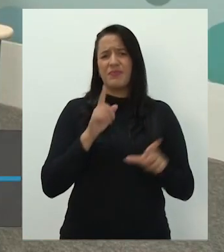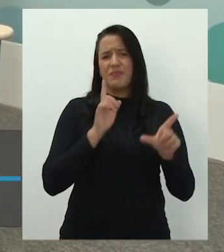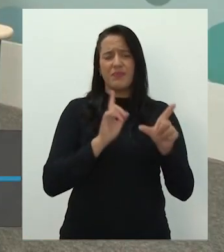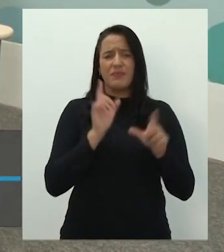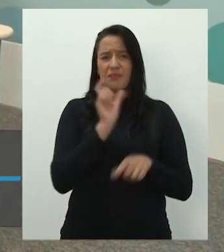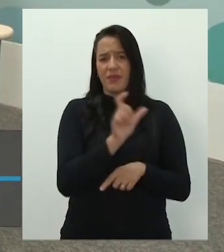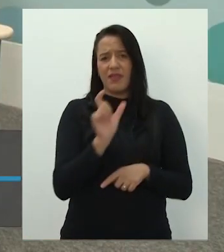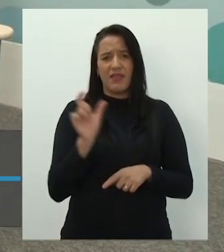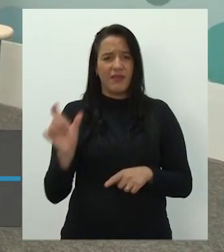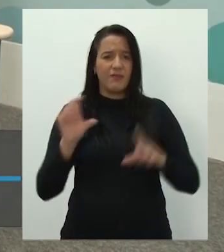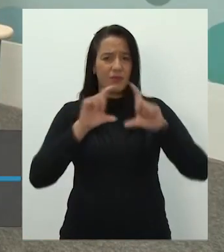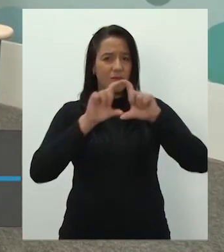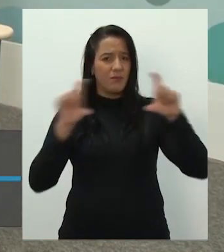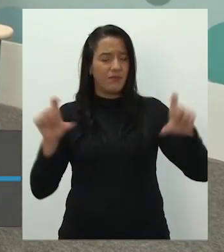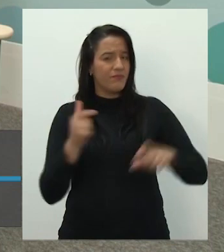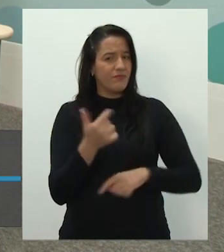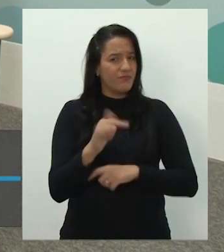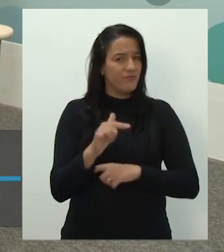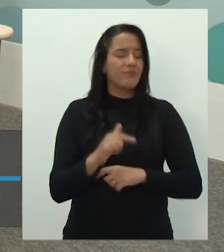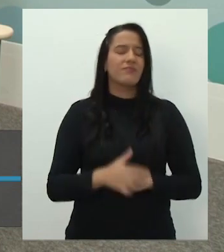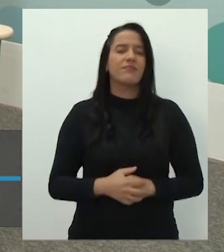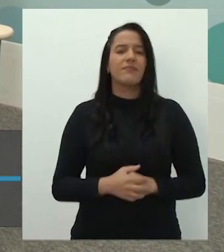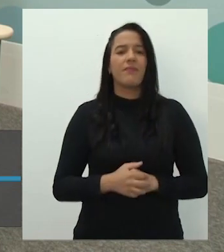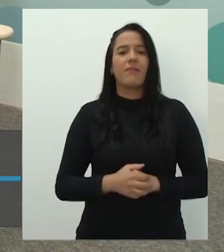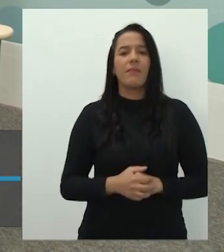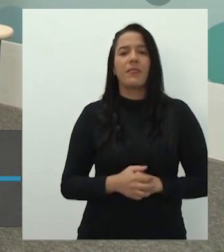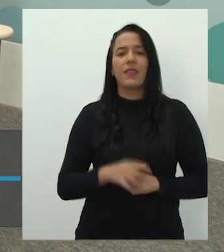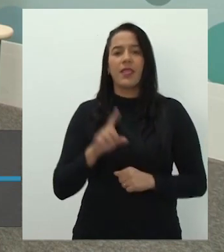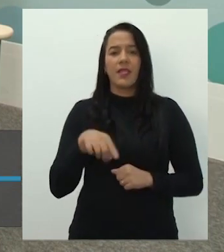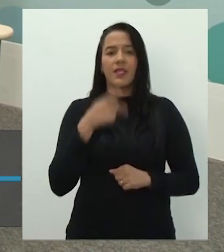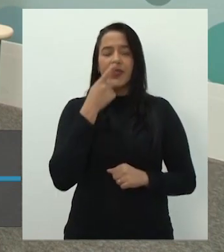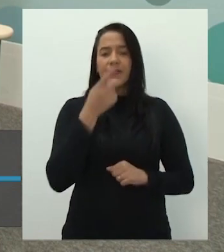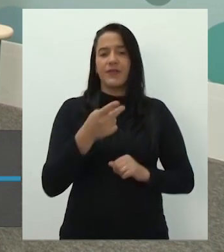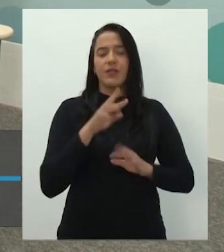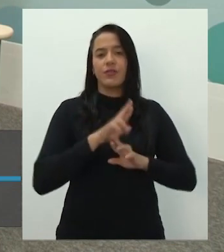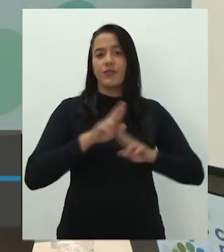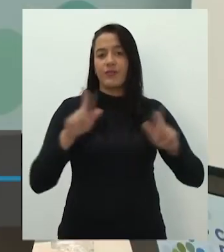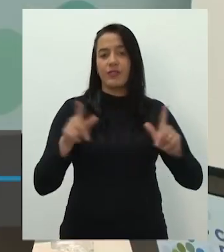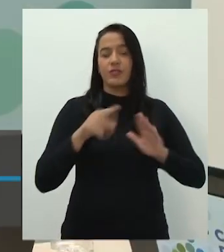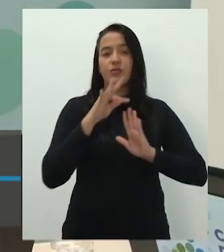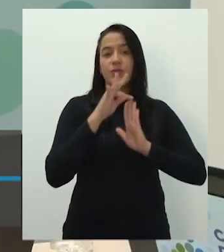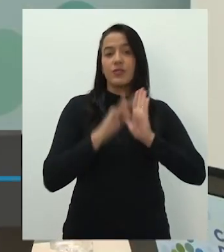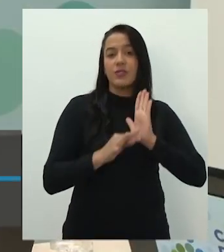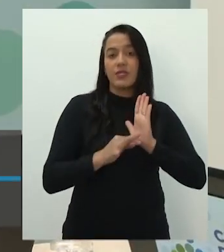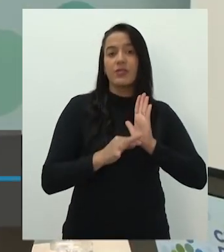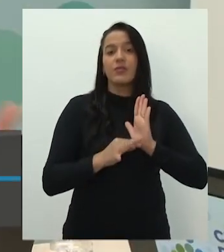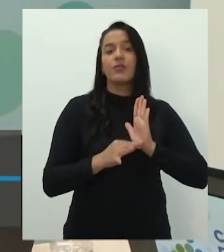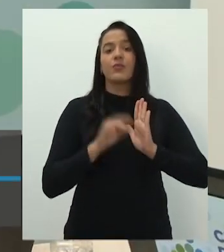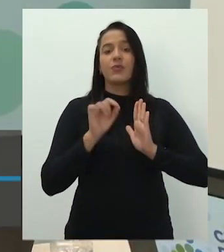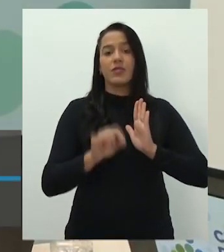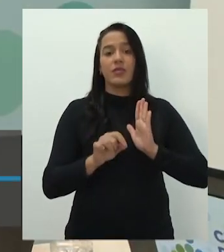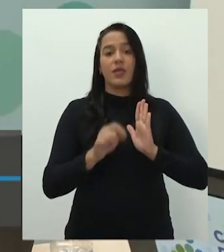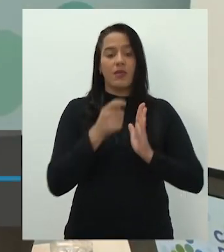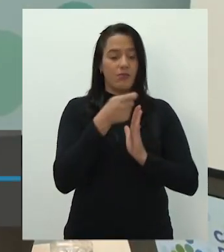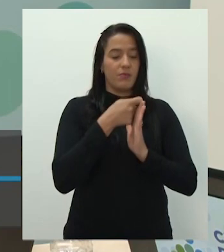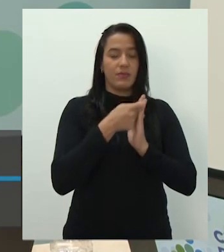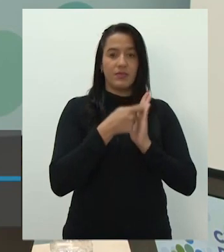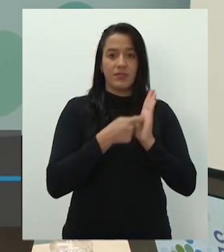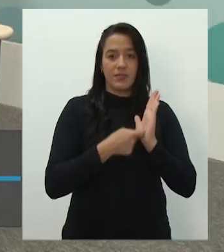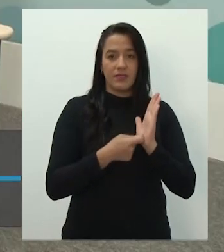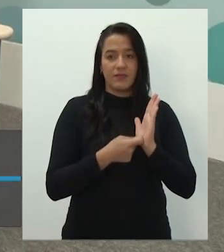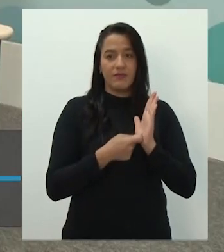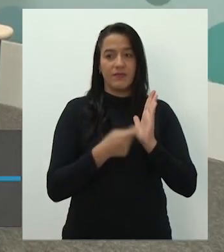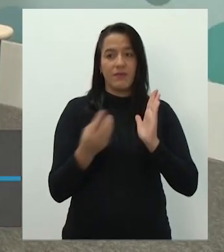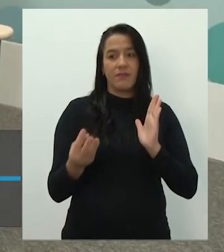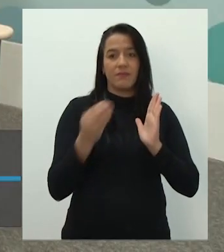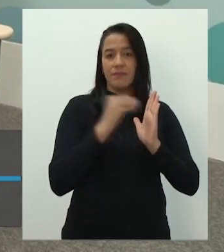Olha, o Felipe diz algo bem curioso. O Felipe, ele fala assim, texto é uma escrita onde as pessoas fazem para anotar. Uma